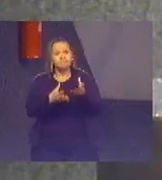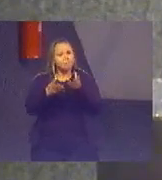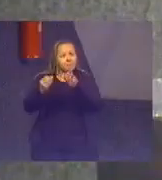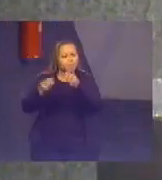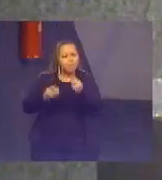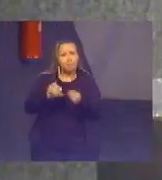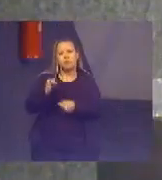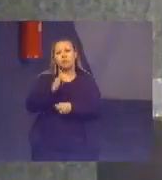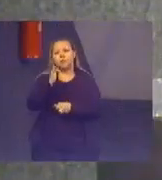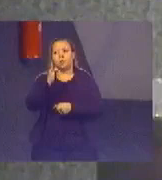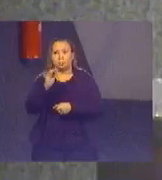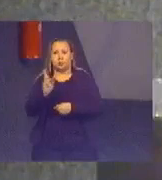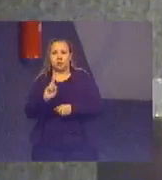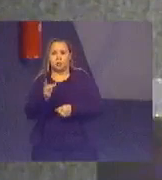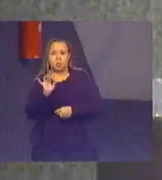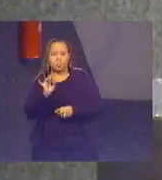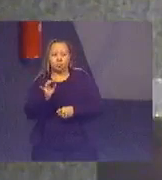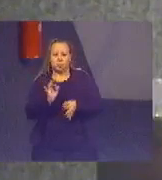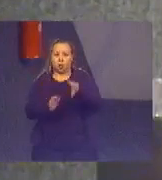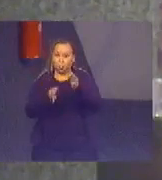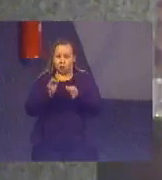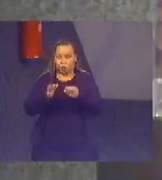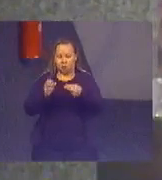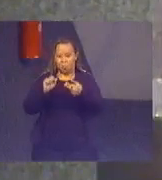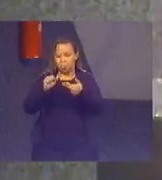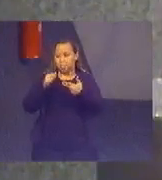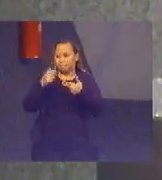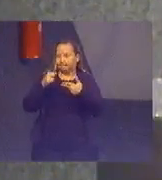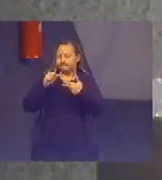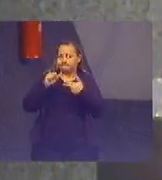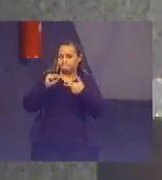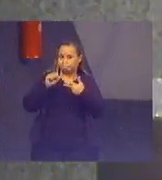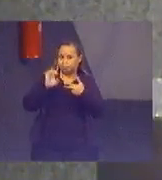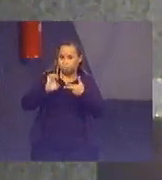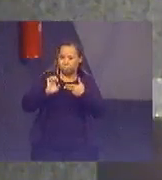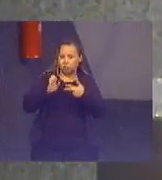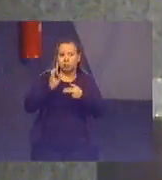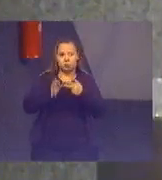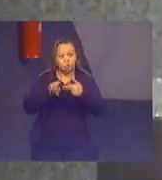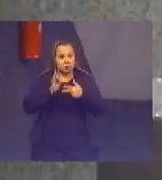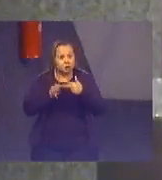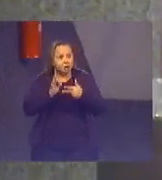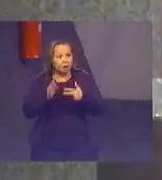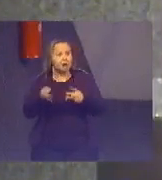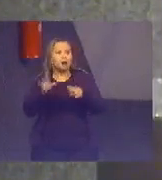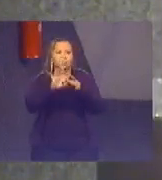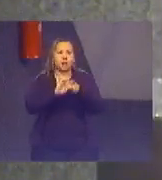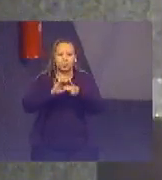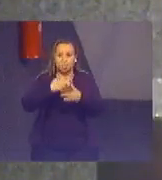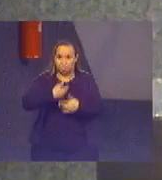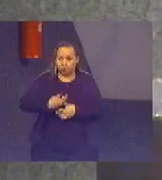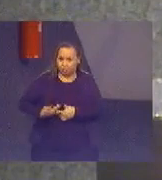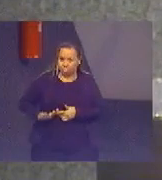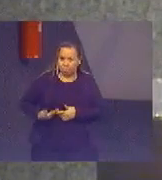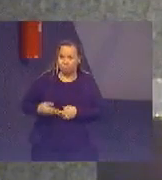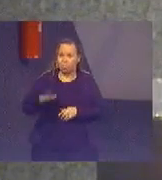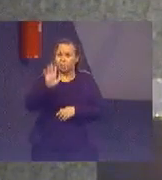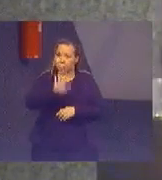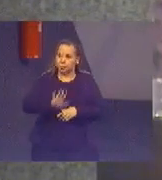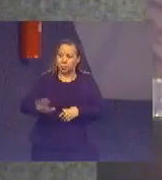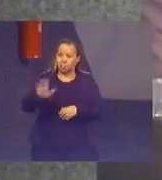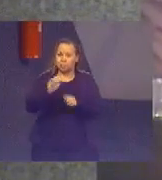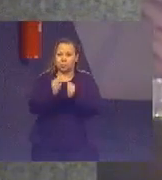que não só o Poder Judiciário, mas os outros poderes da União e dos outros entes da Federação, possam